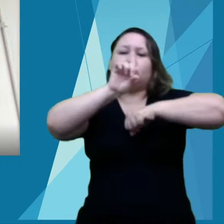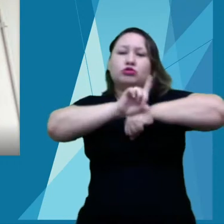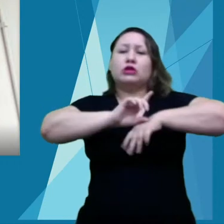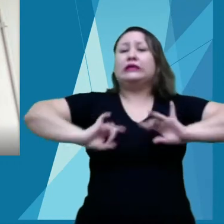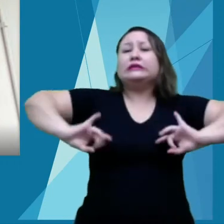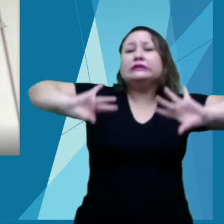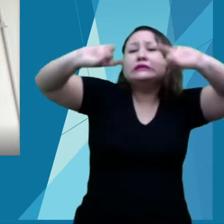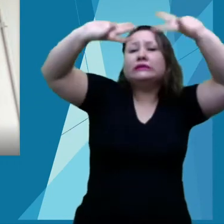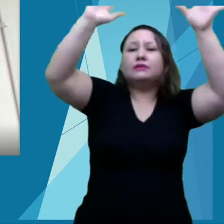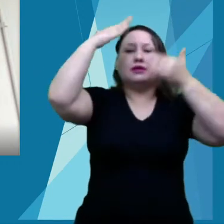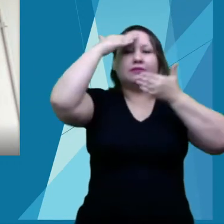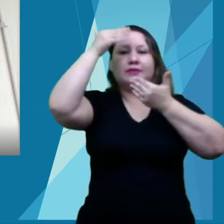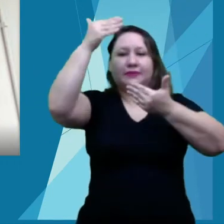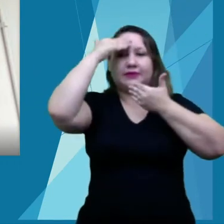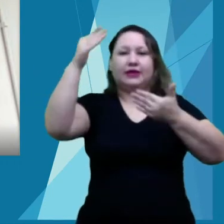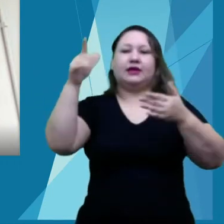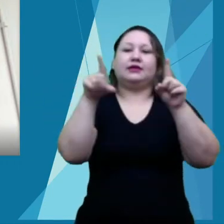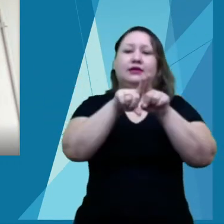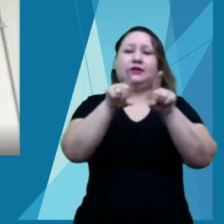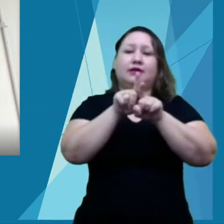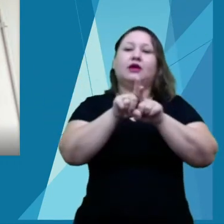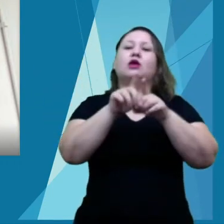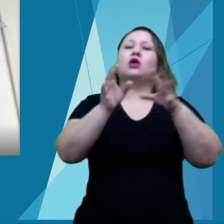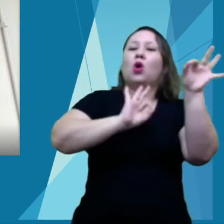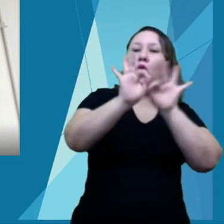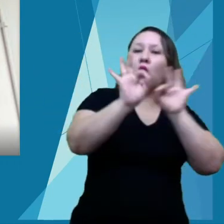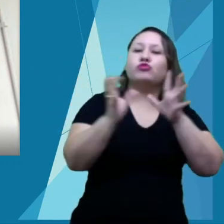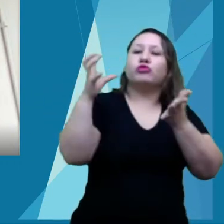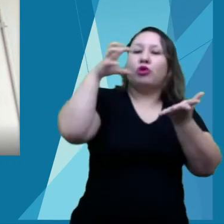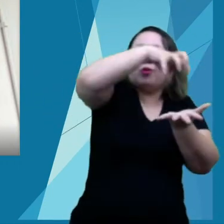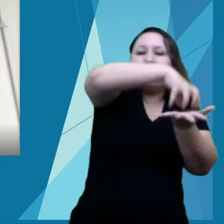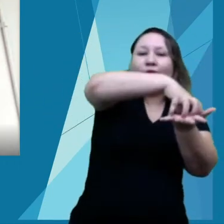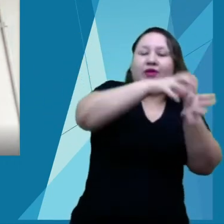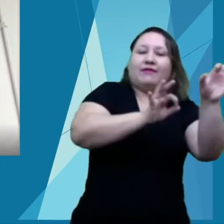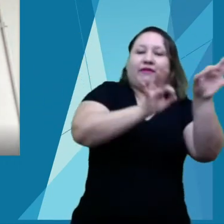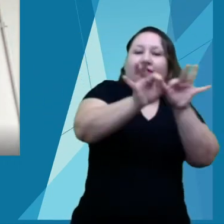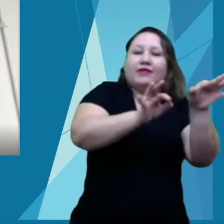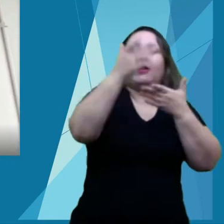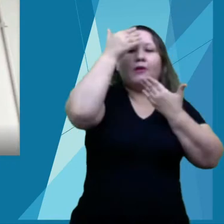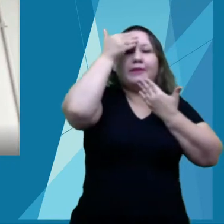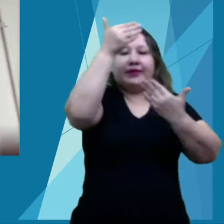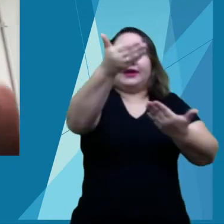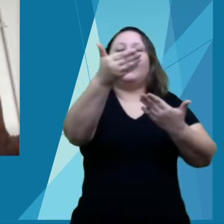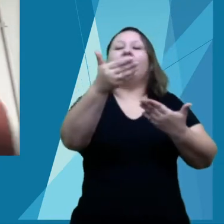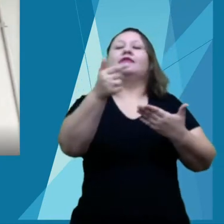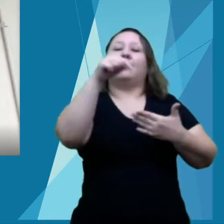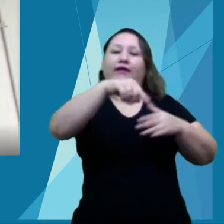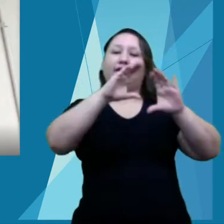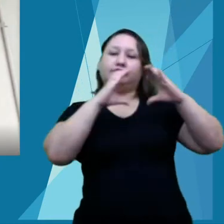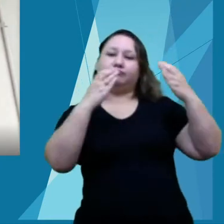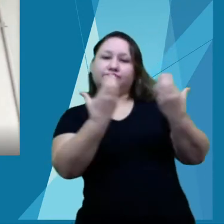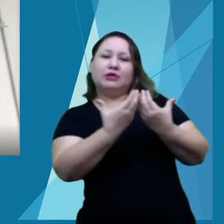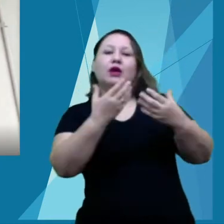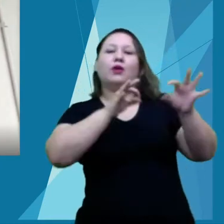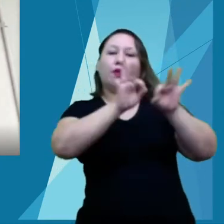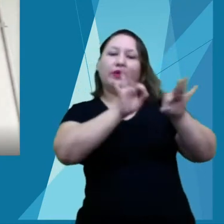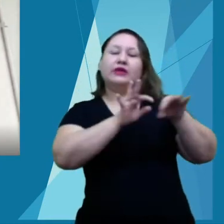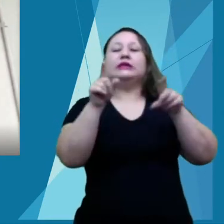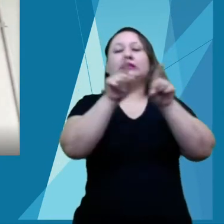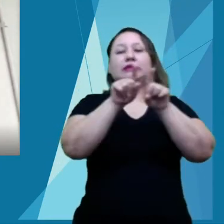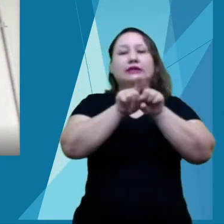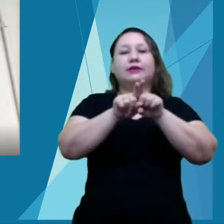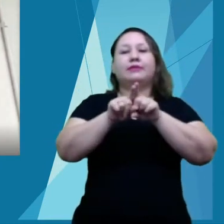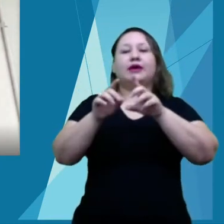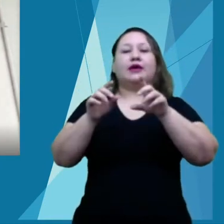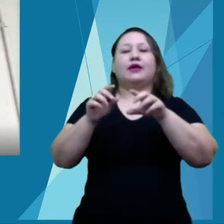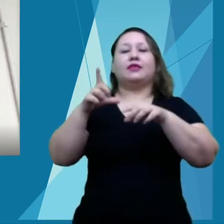meu muito obrigado à comissão organizadora desse evento e aos responsáveis pelos eixos de infraestrutura, programação